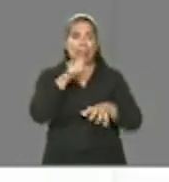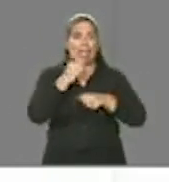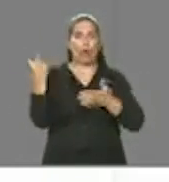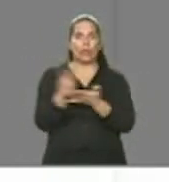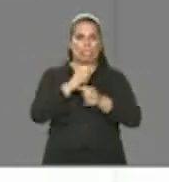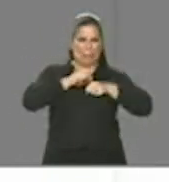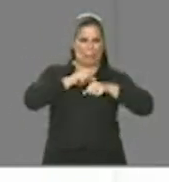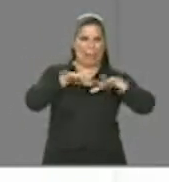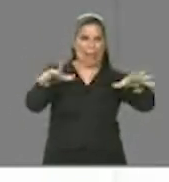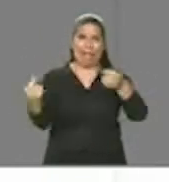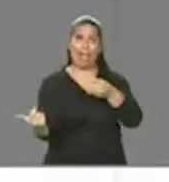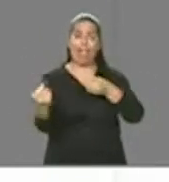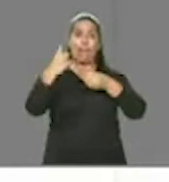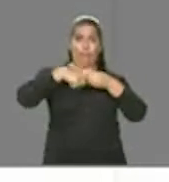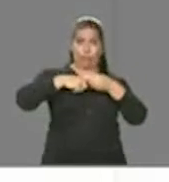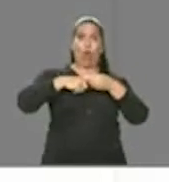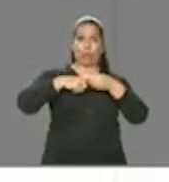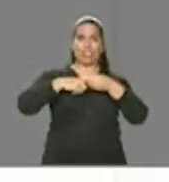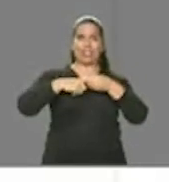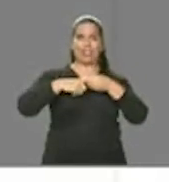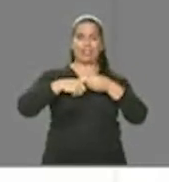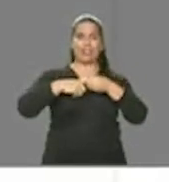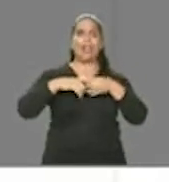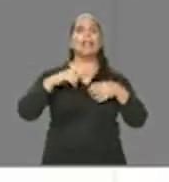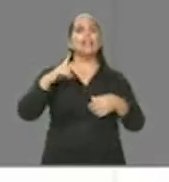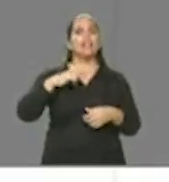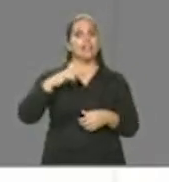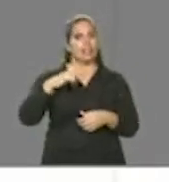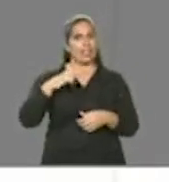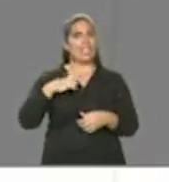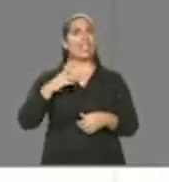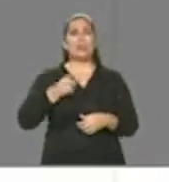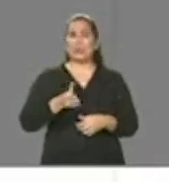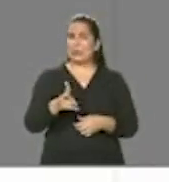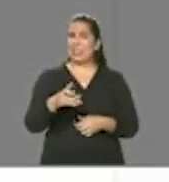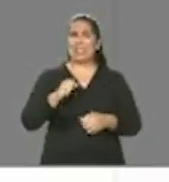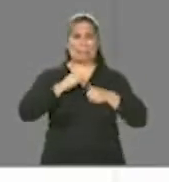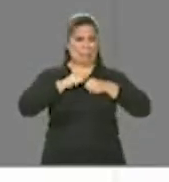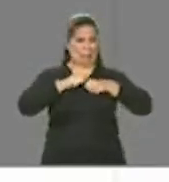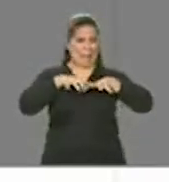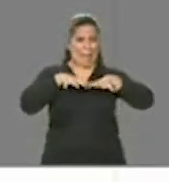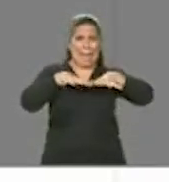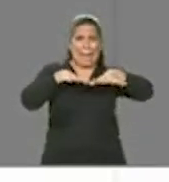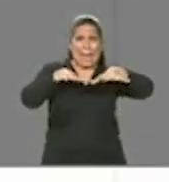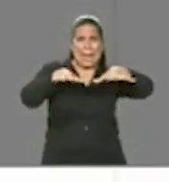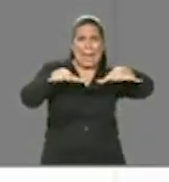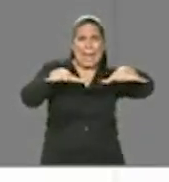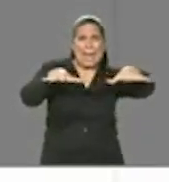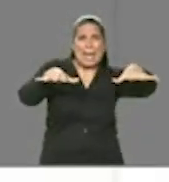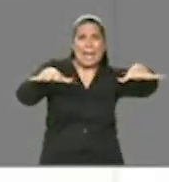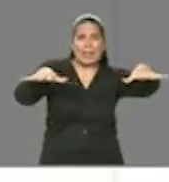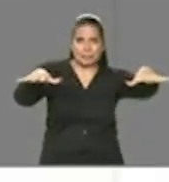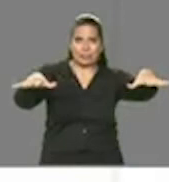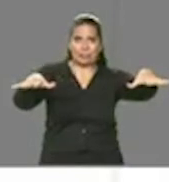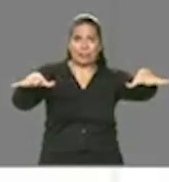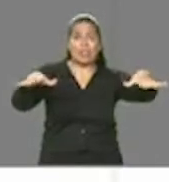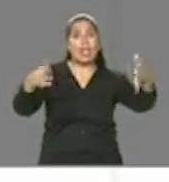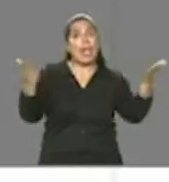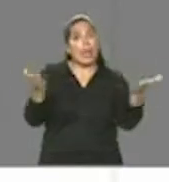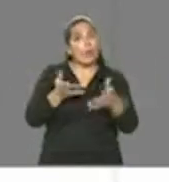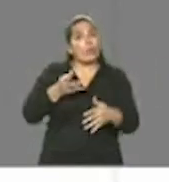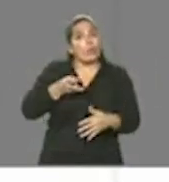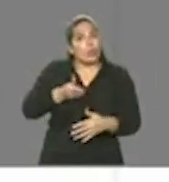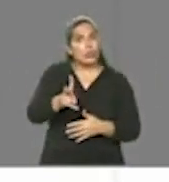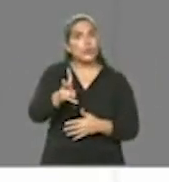anterior, manteria muito mais acelerada do que se nós mantivéssemos